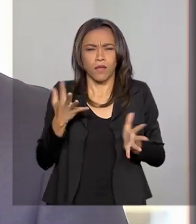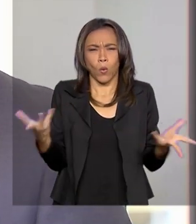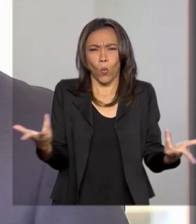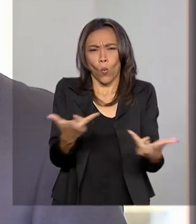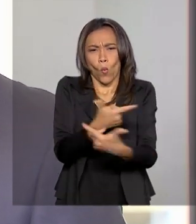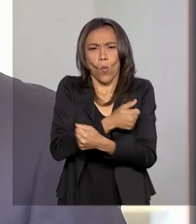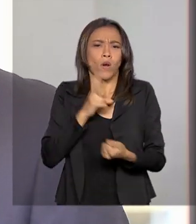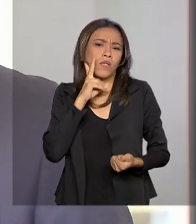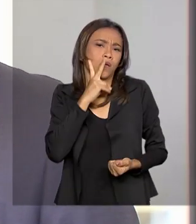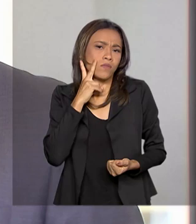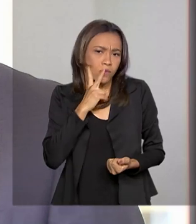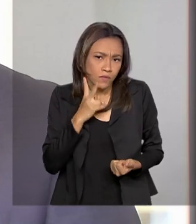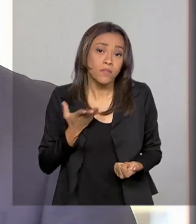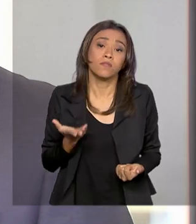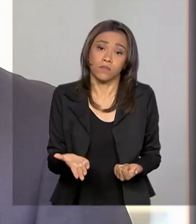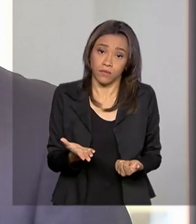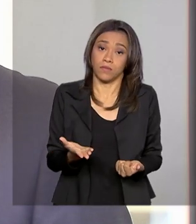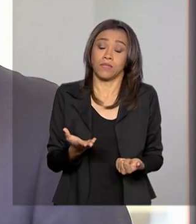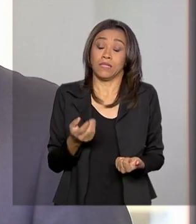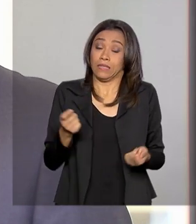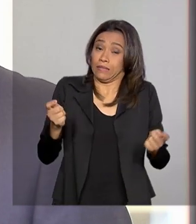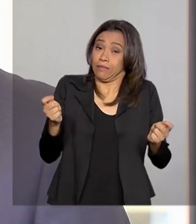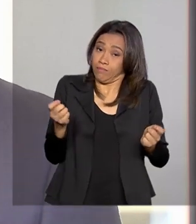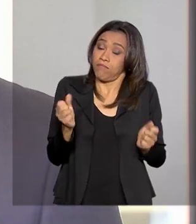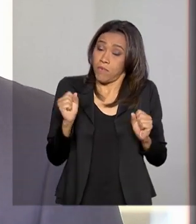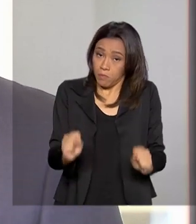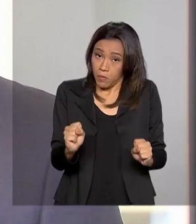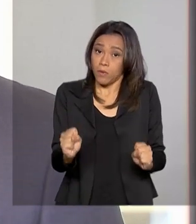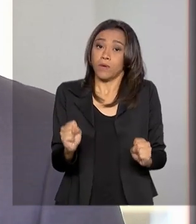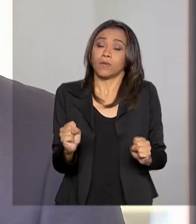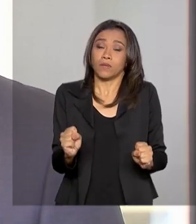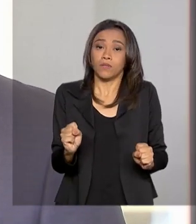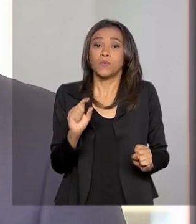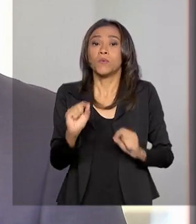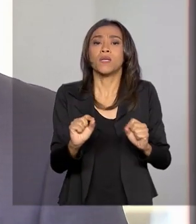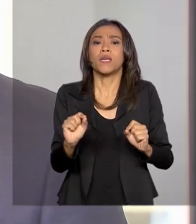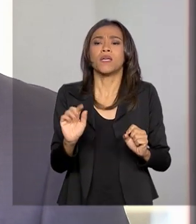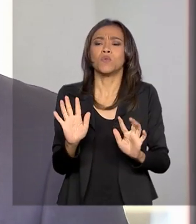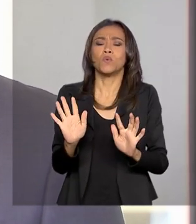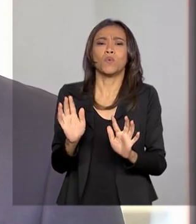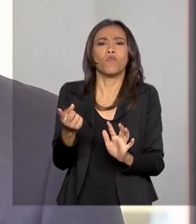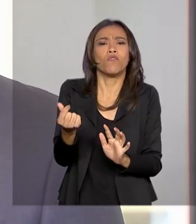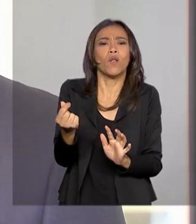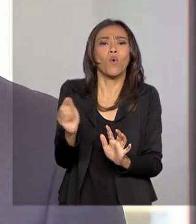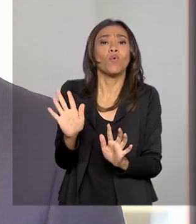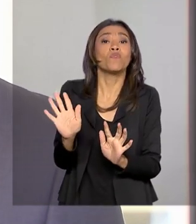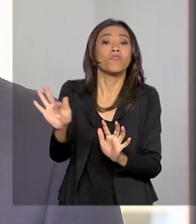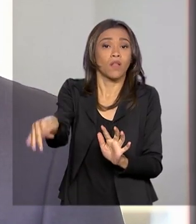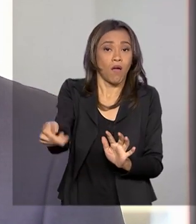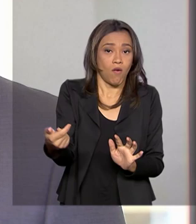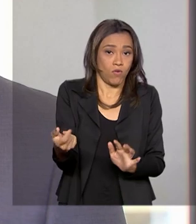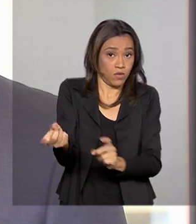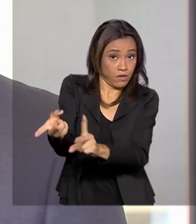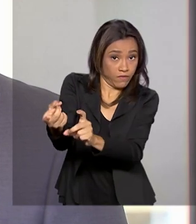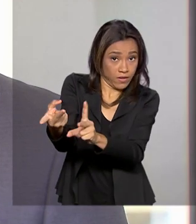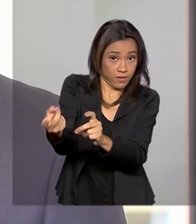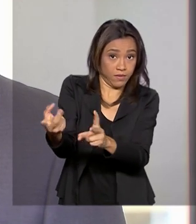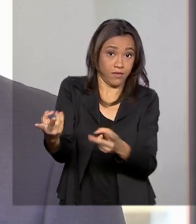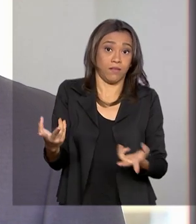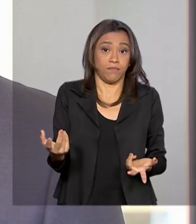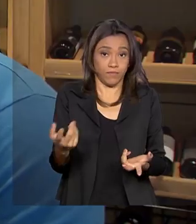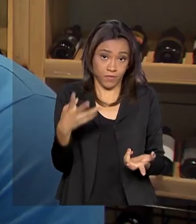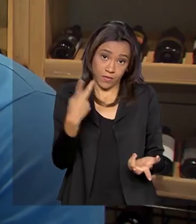desburocratizar uma parte do processo. Isso pode impactar, talvez, no preço final das mercadorias, tanto da importada quanto da